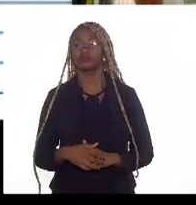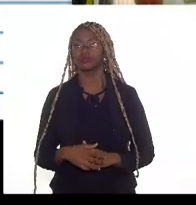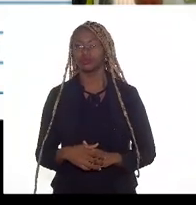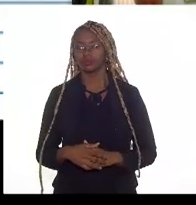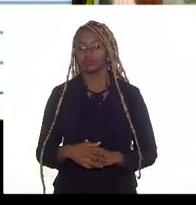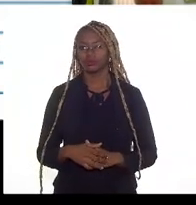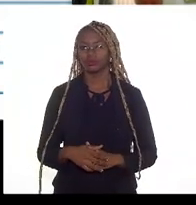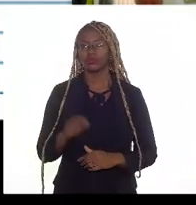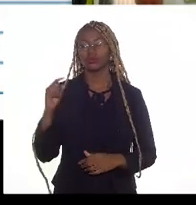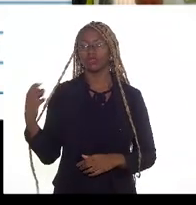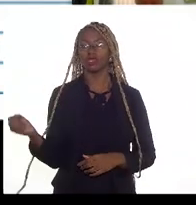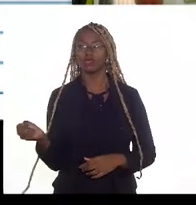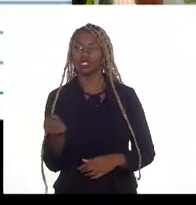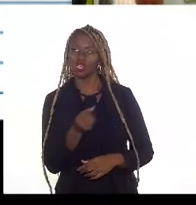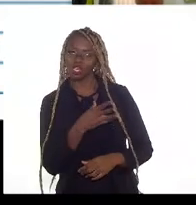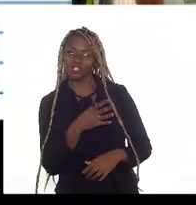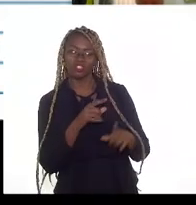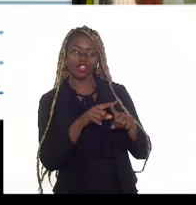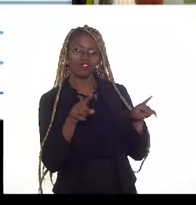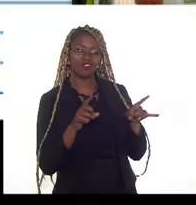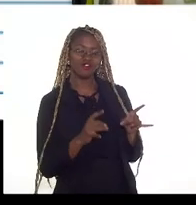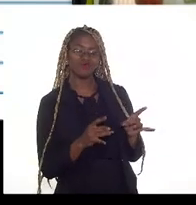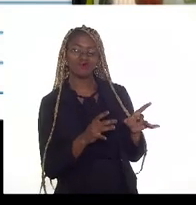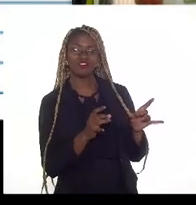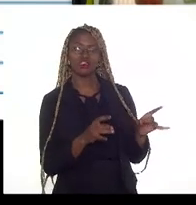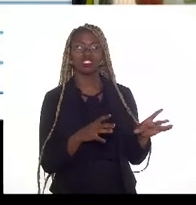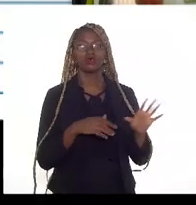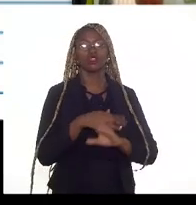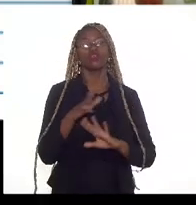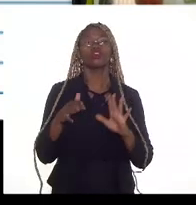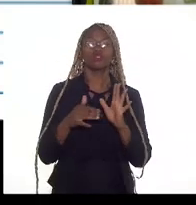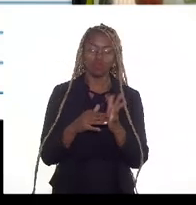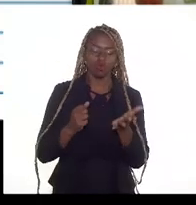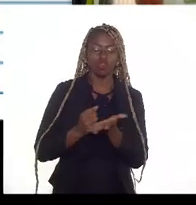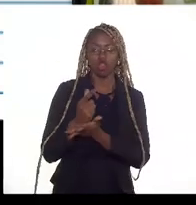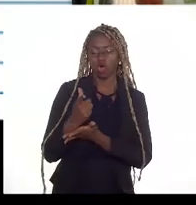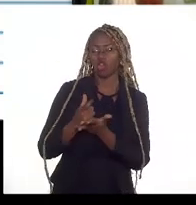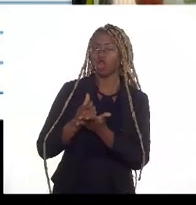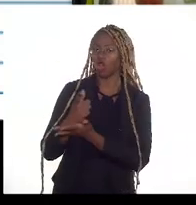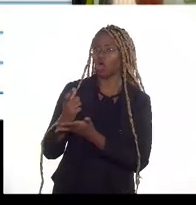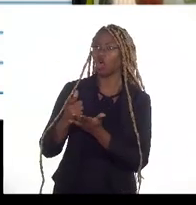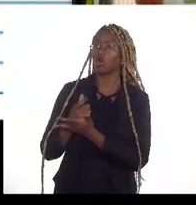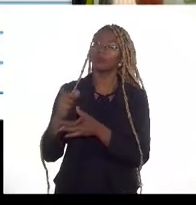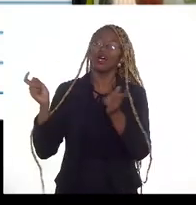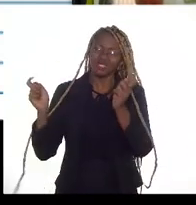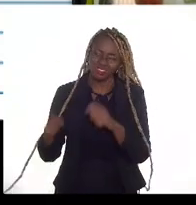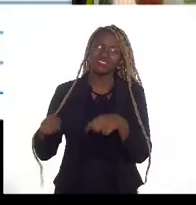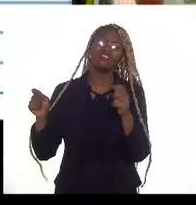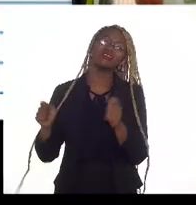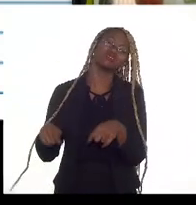mercado, a gente confia que os agentes produtores e os consumidores vão chegar a esses acordos, vão conseguir